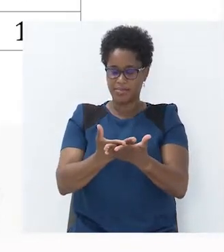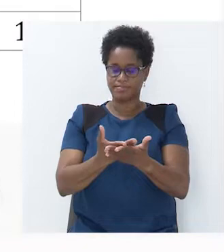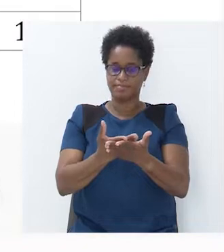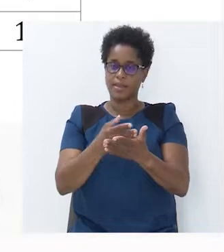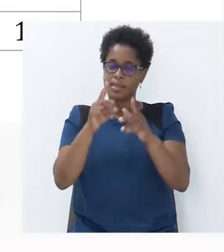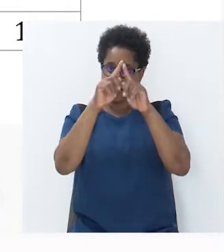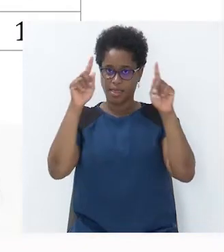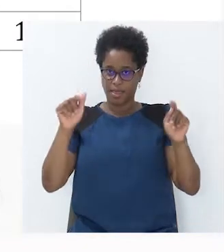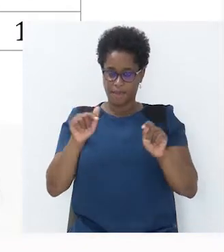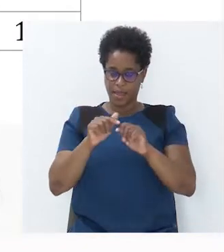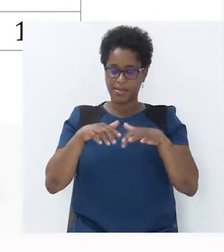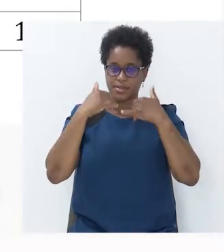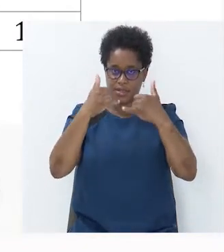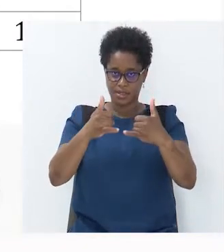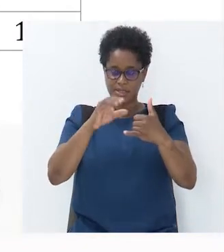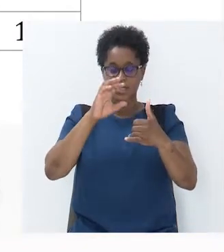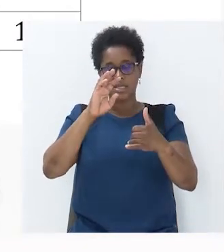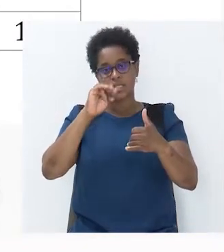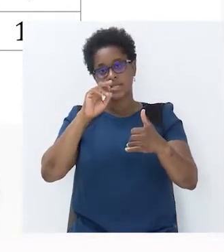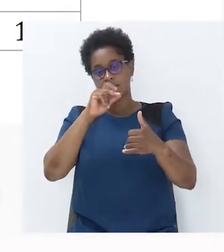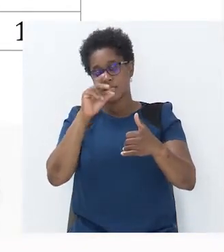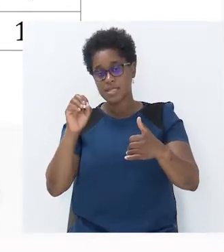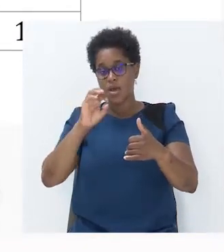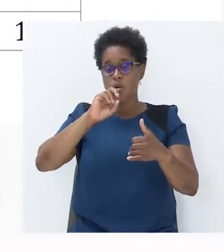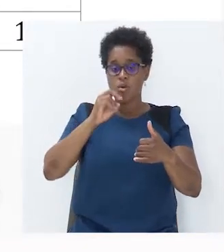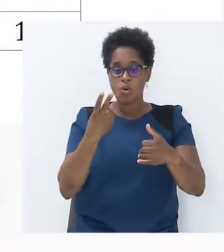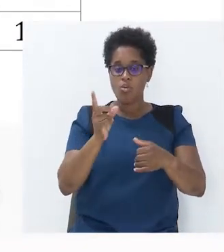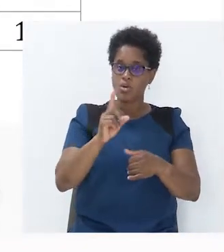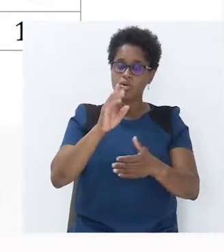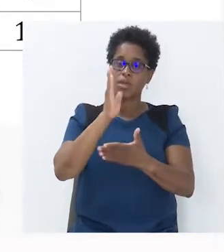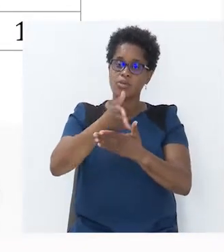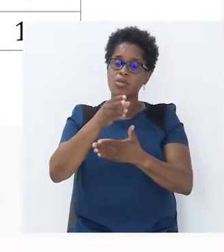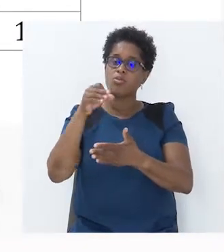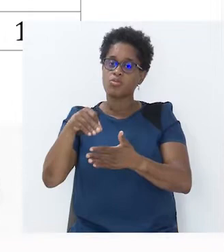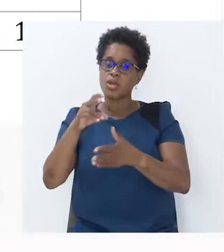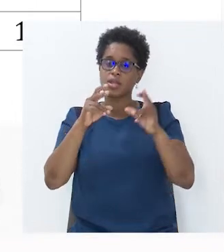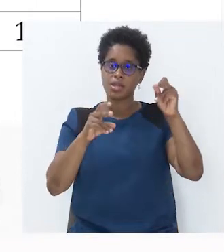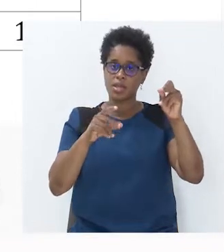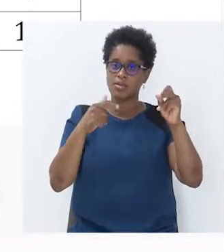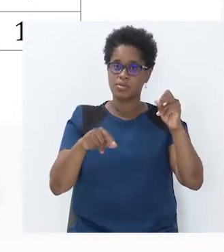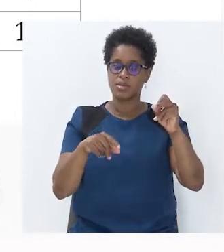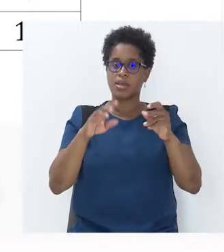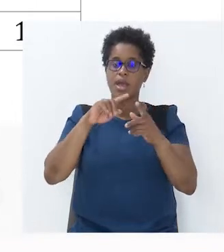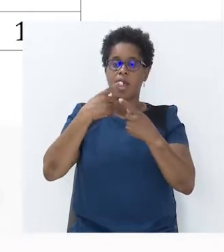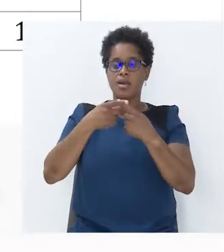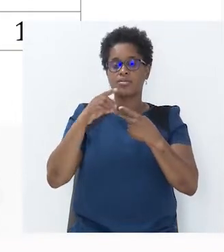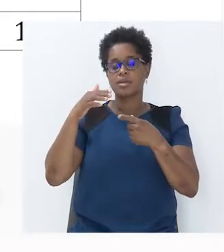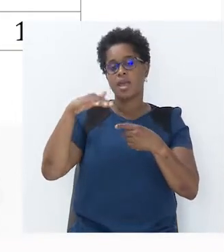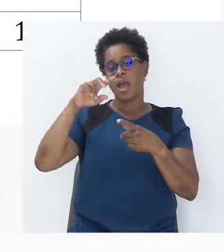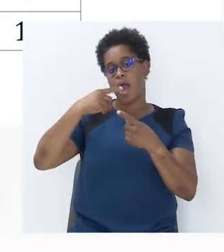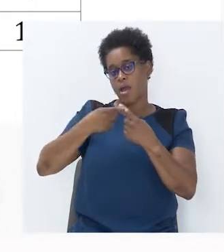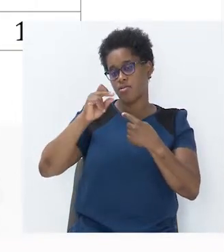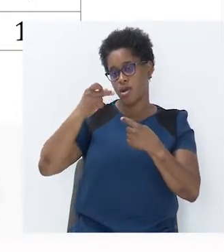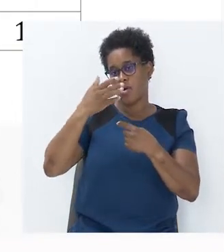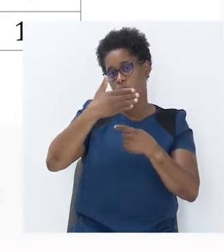ou não diretamente proporcionais. A linha A temos de idade, dado em anos. 1 ano, 2,